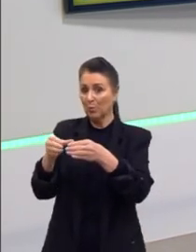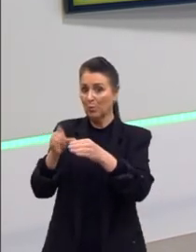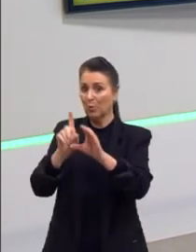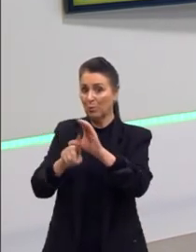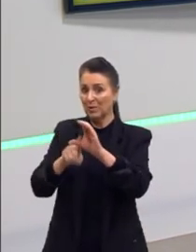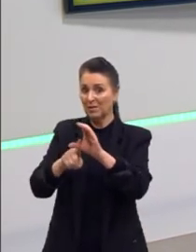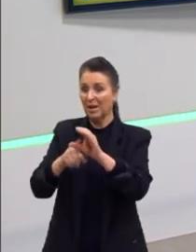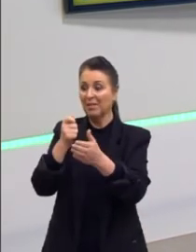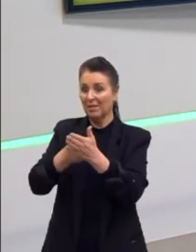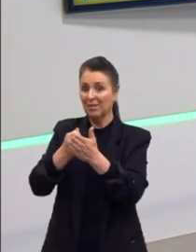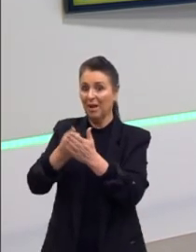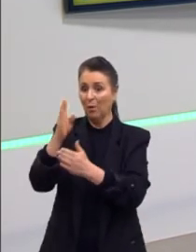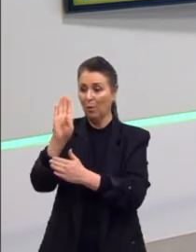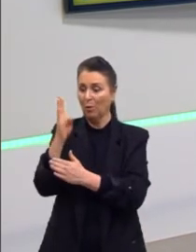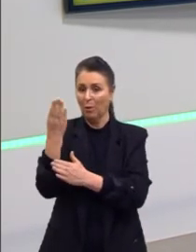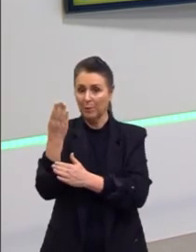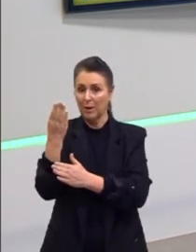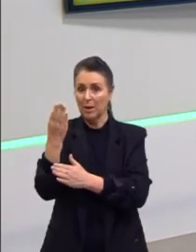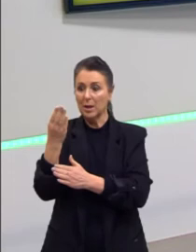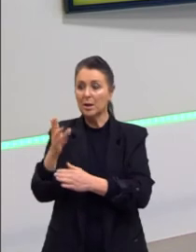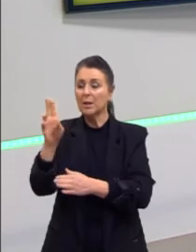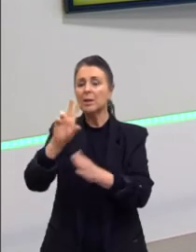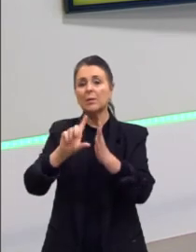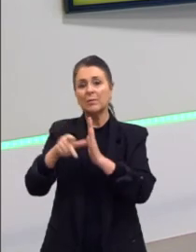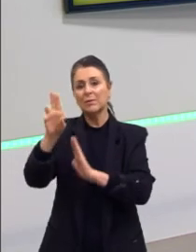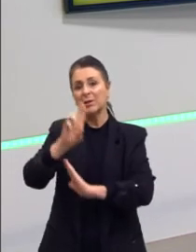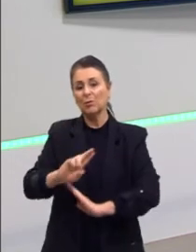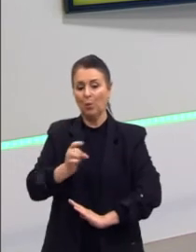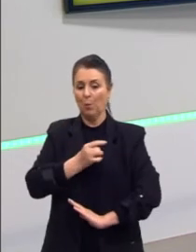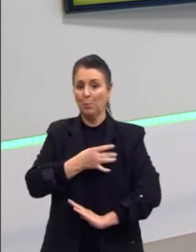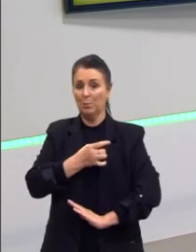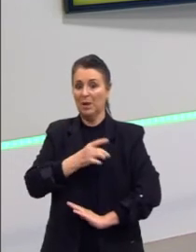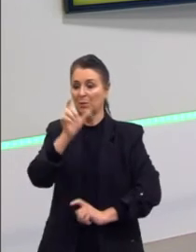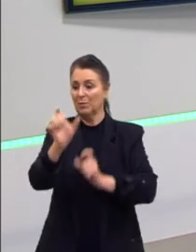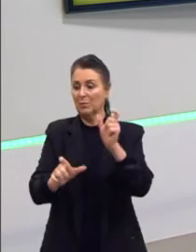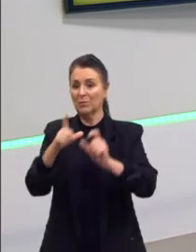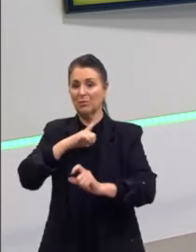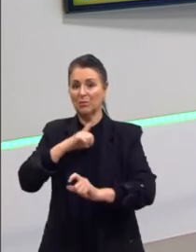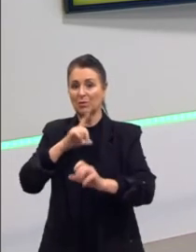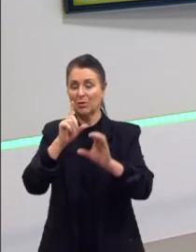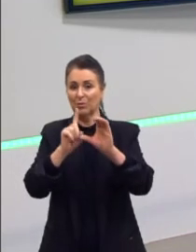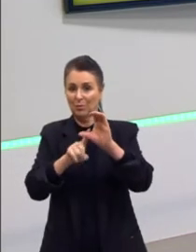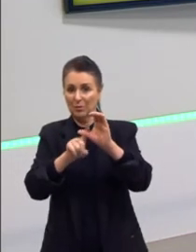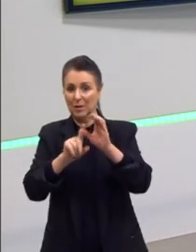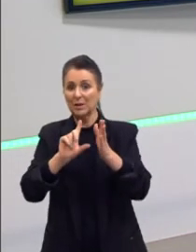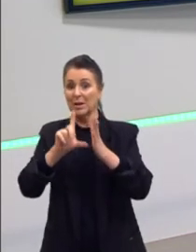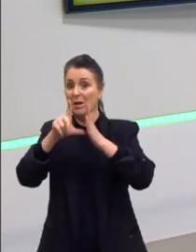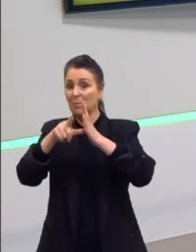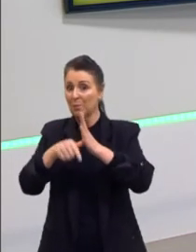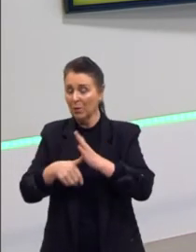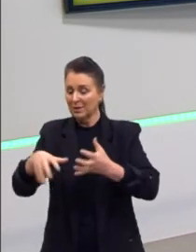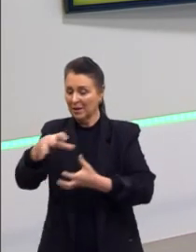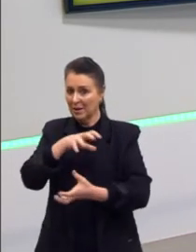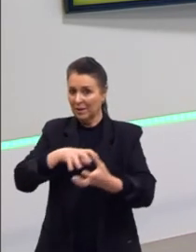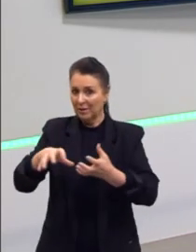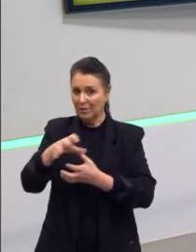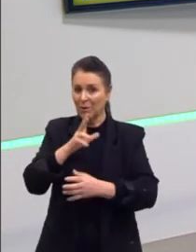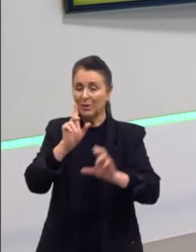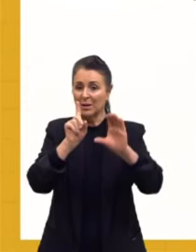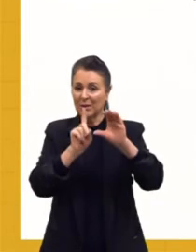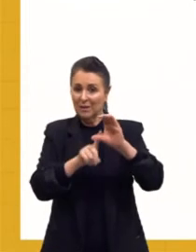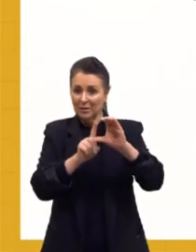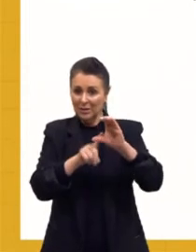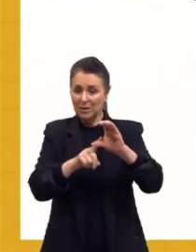esse medo do comunismo ao seu favor. Depois da Intentona Comunista, então, o Vargas